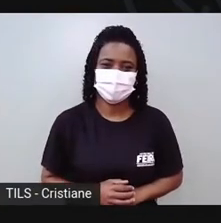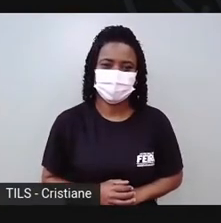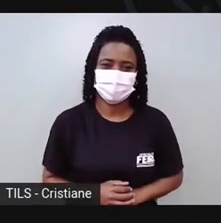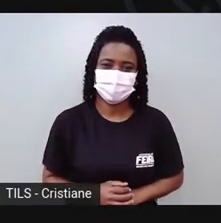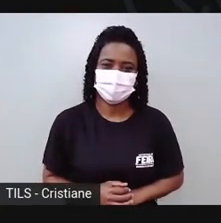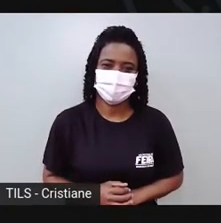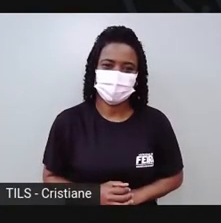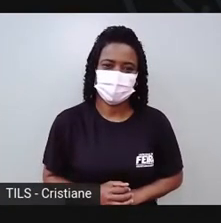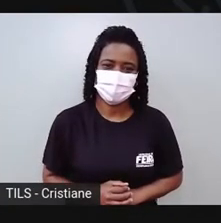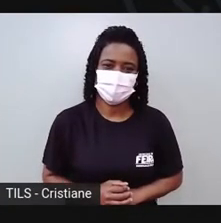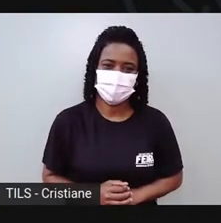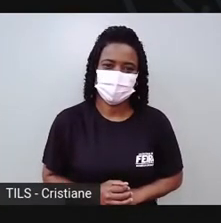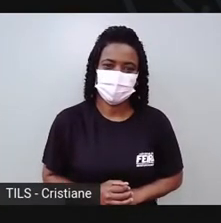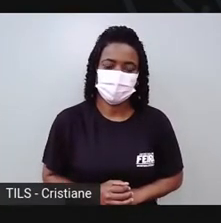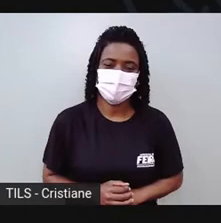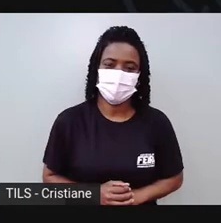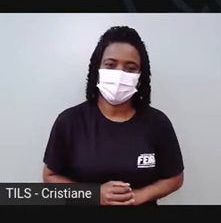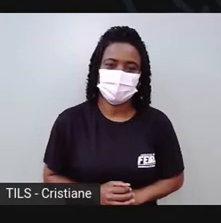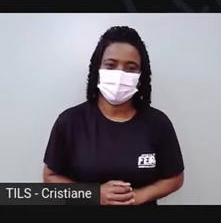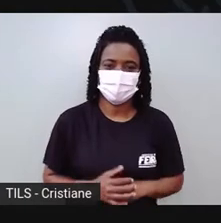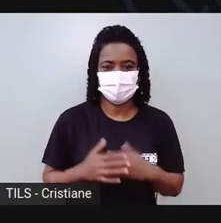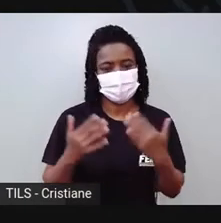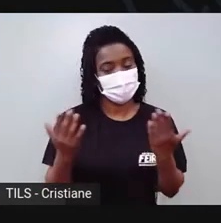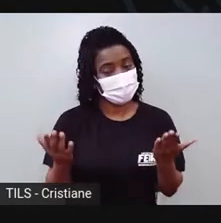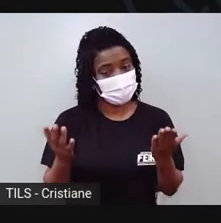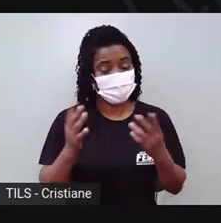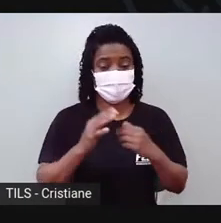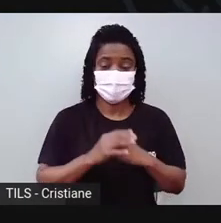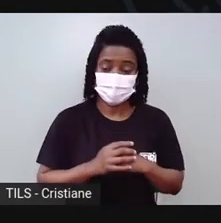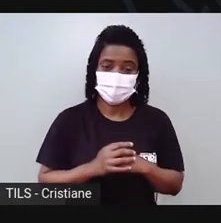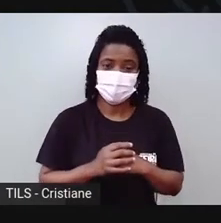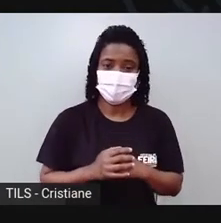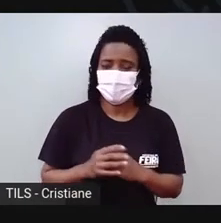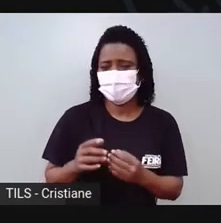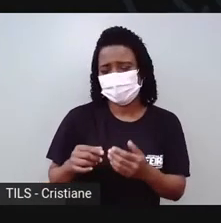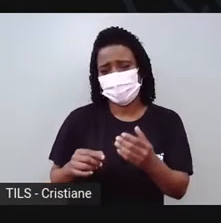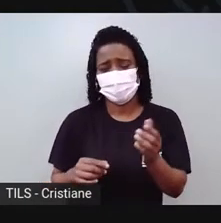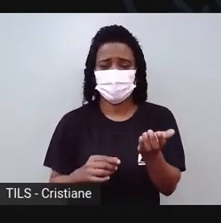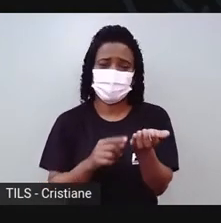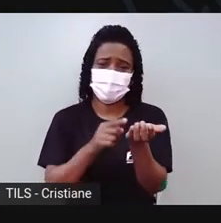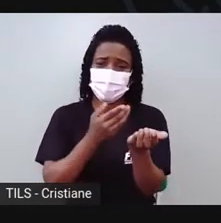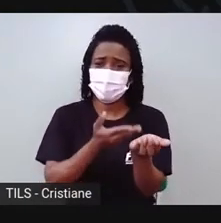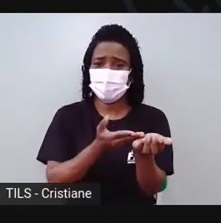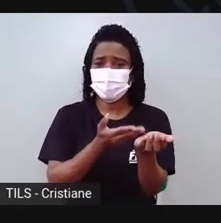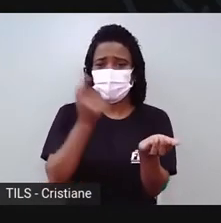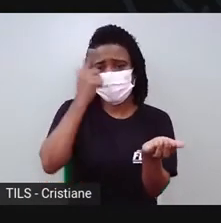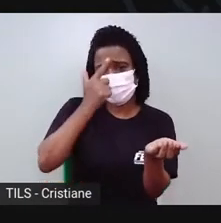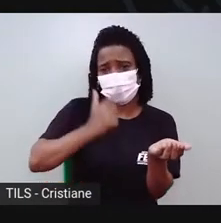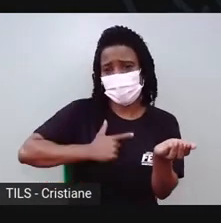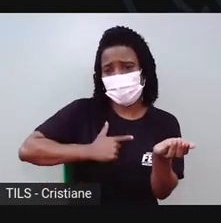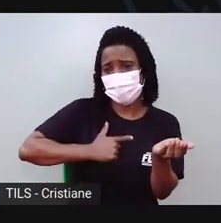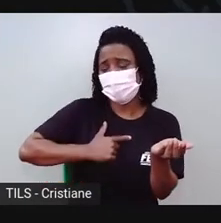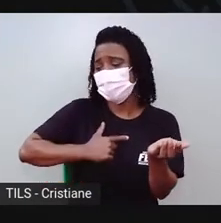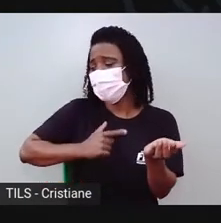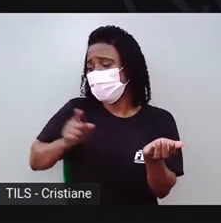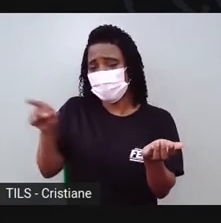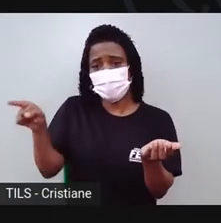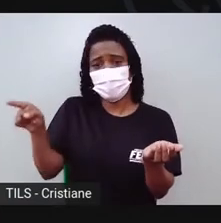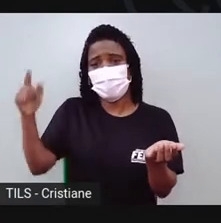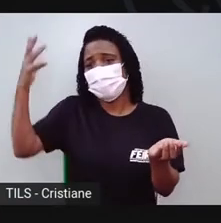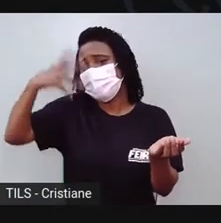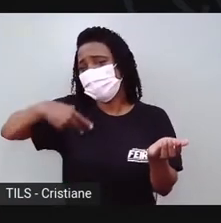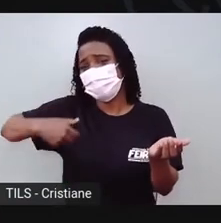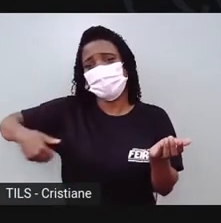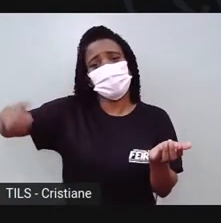Às vezes, o aluno faz. Ô, pró, o meu não tá feio, o do meu colega tá mais bonito. Não existe